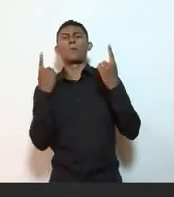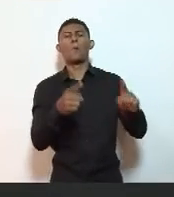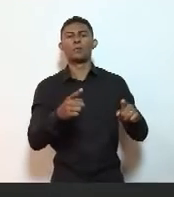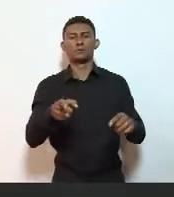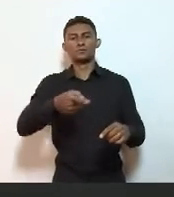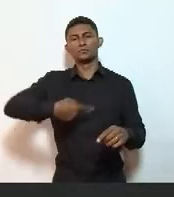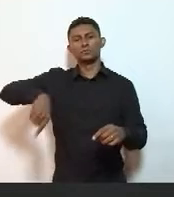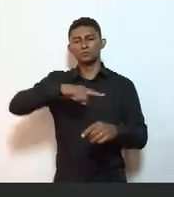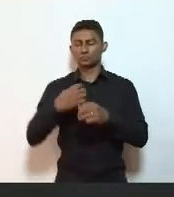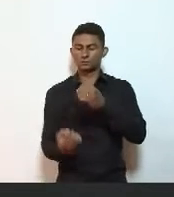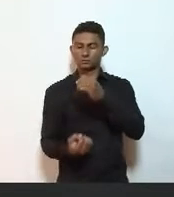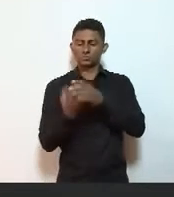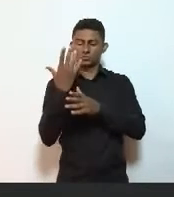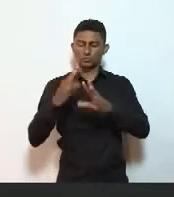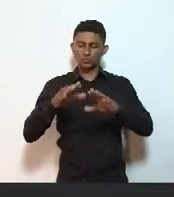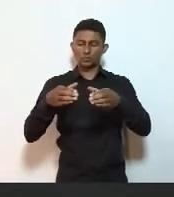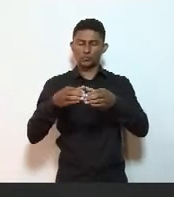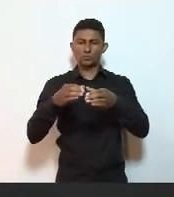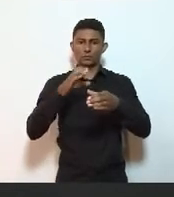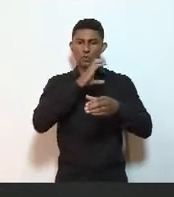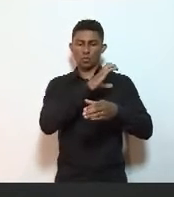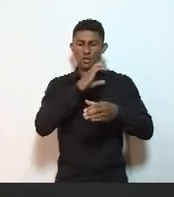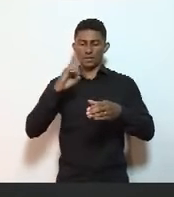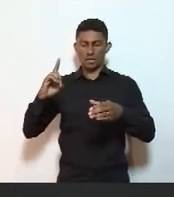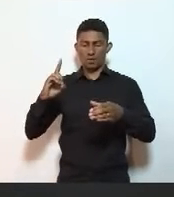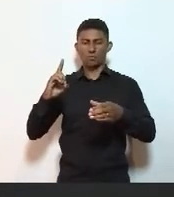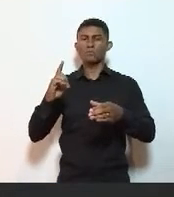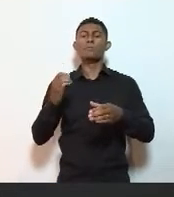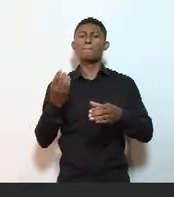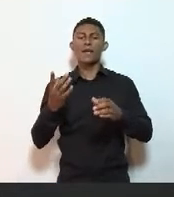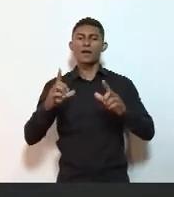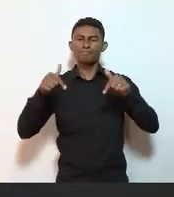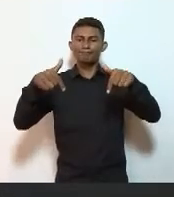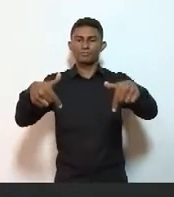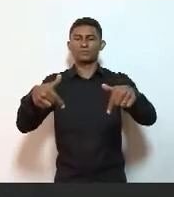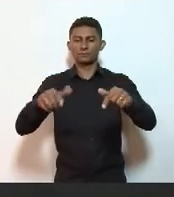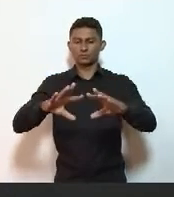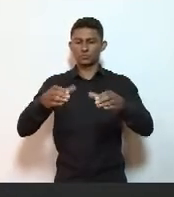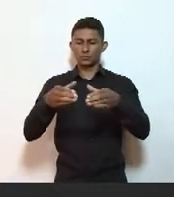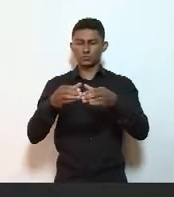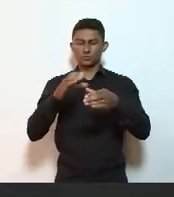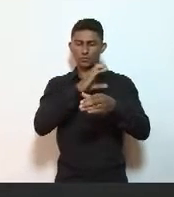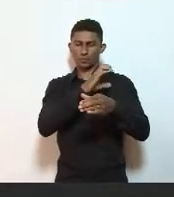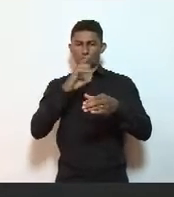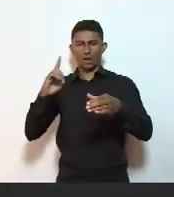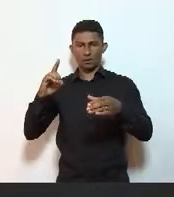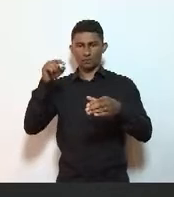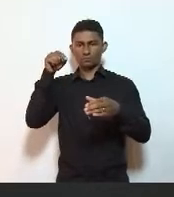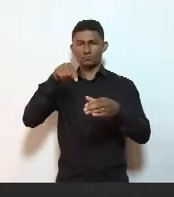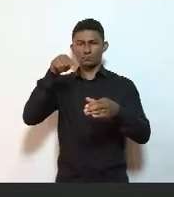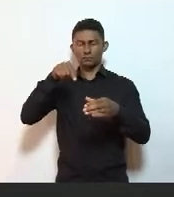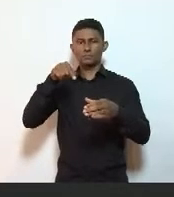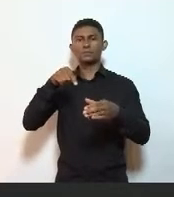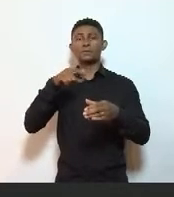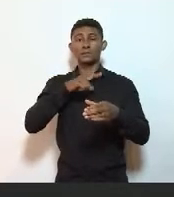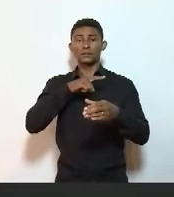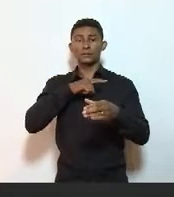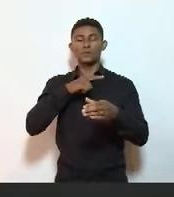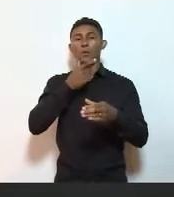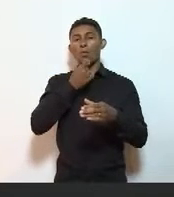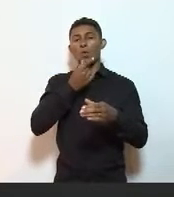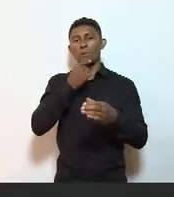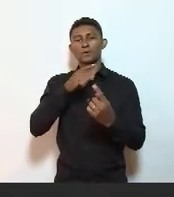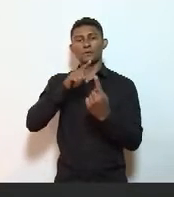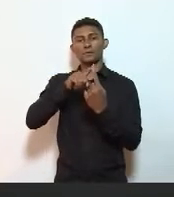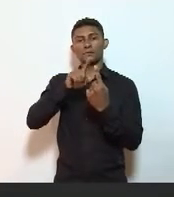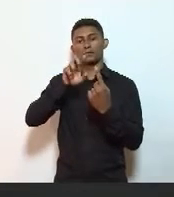uma coordenação para essas ações, uma coordenação que foi exercida muito diretamente pelo Rivaldo Venâncio,